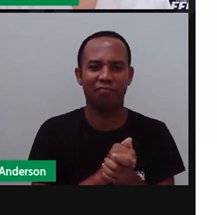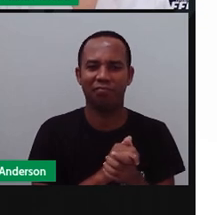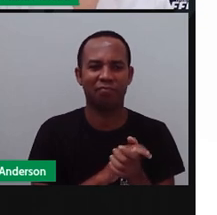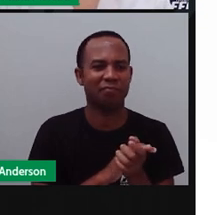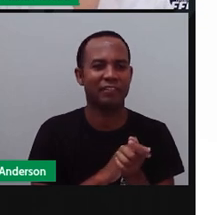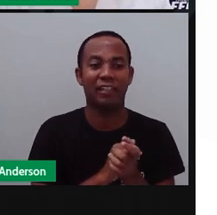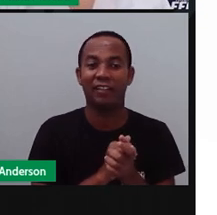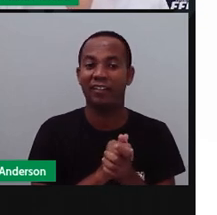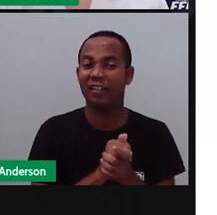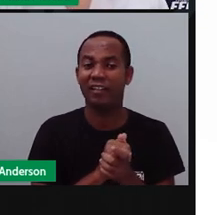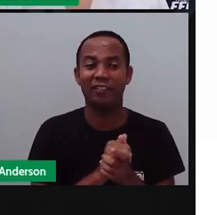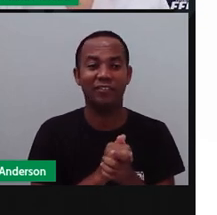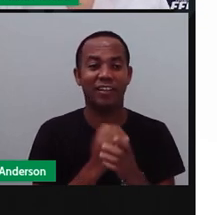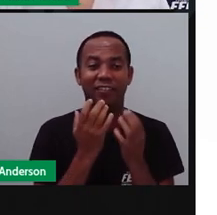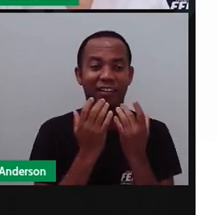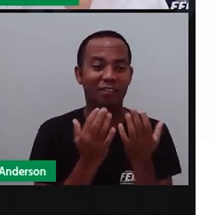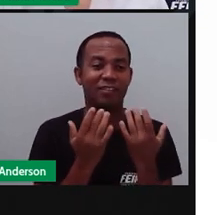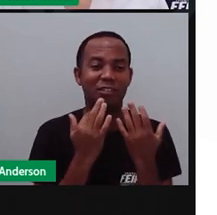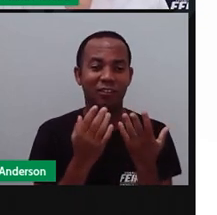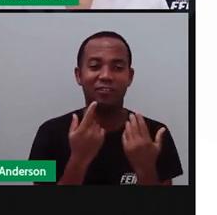Não, não gostou? Você fala grego?